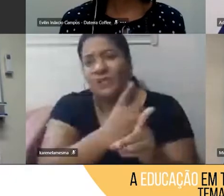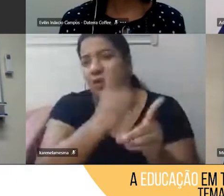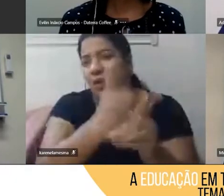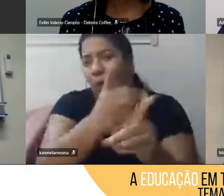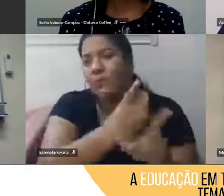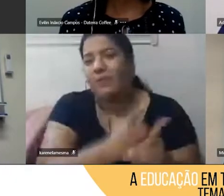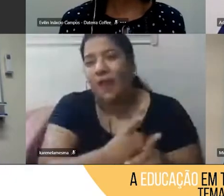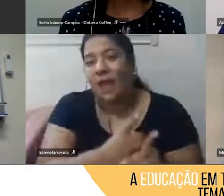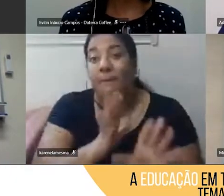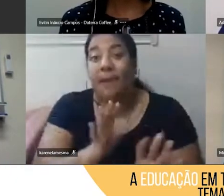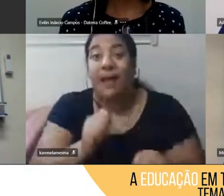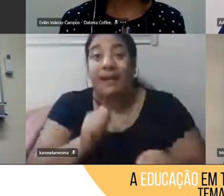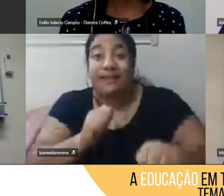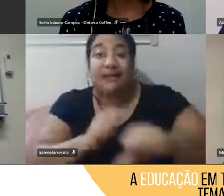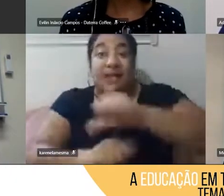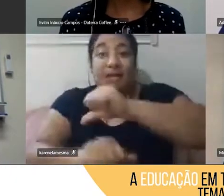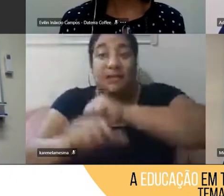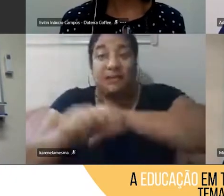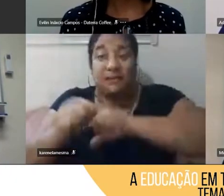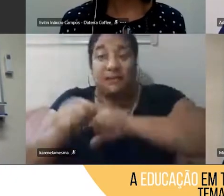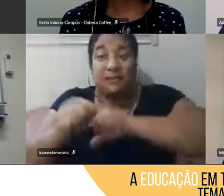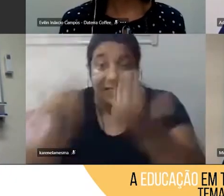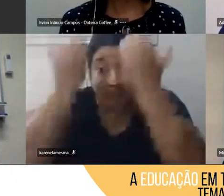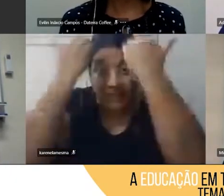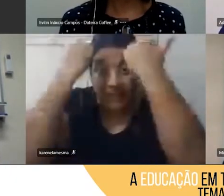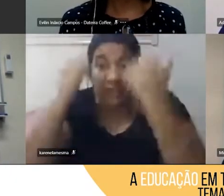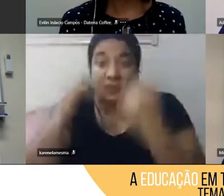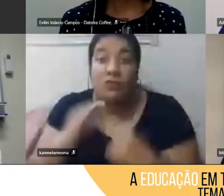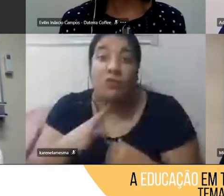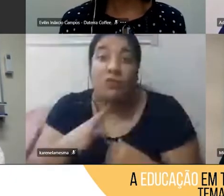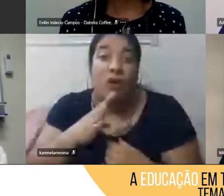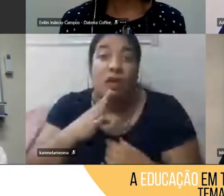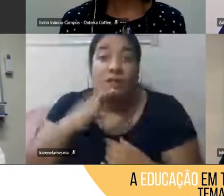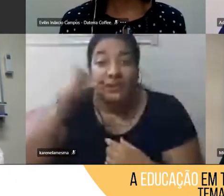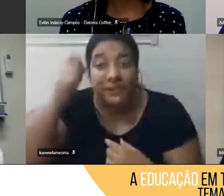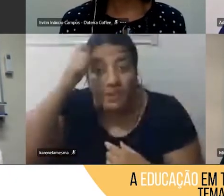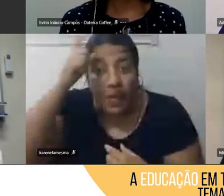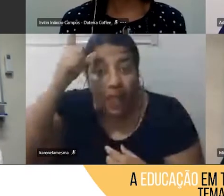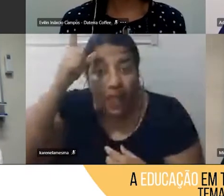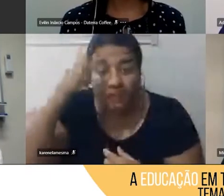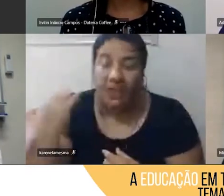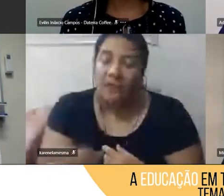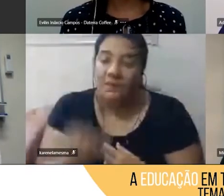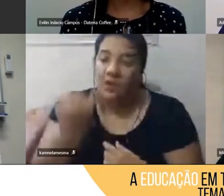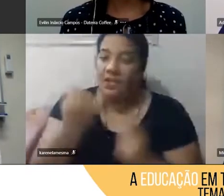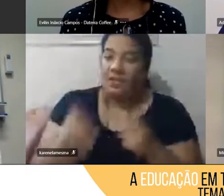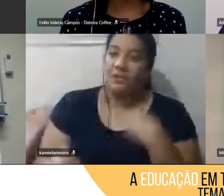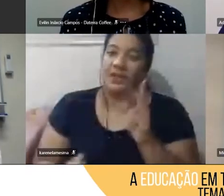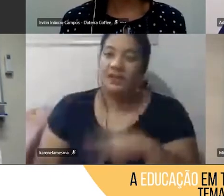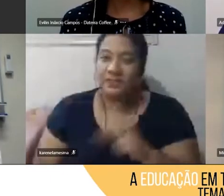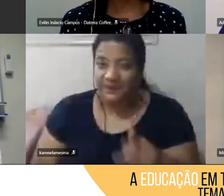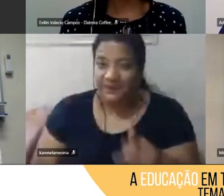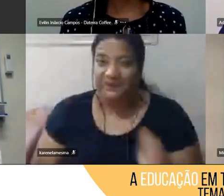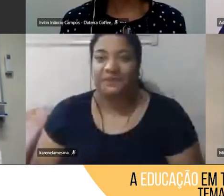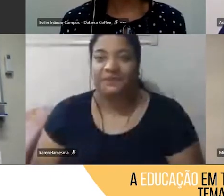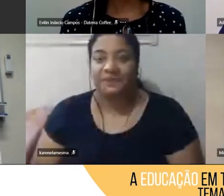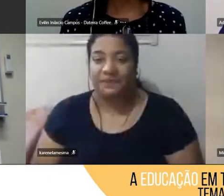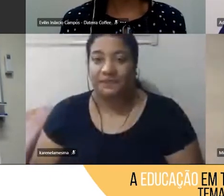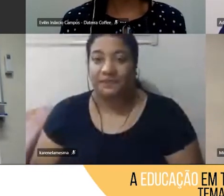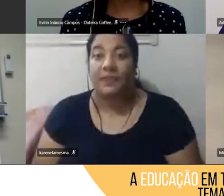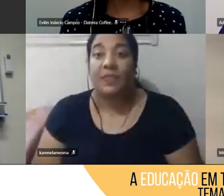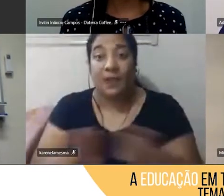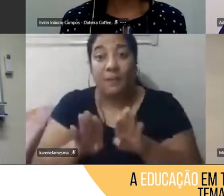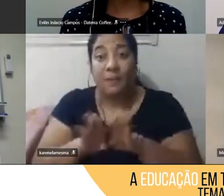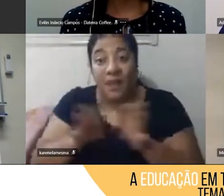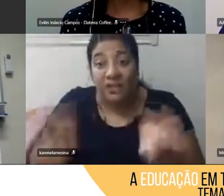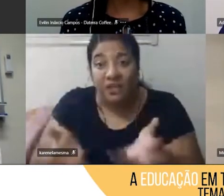transformar isso em conhecimento é um papel importante para nós educadores. Estimular também a atenção,